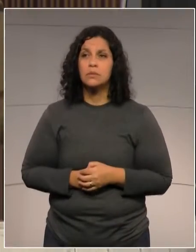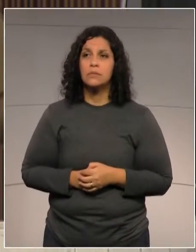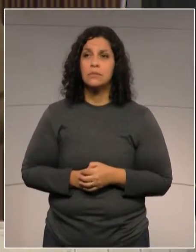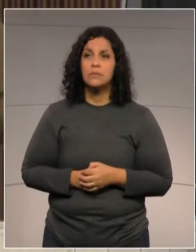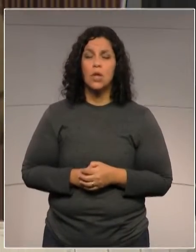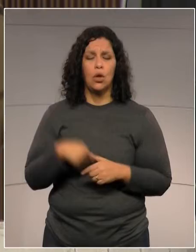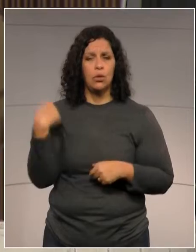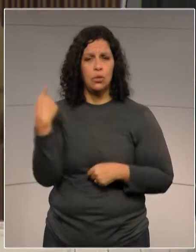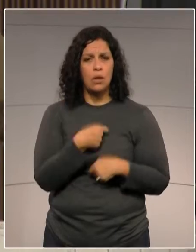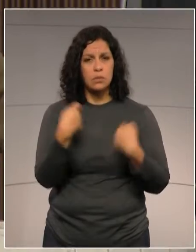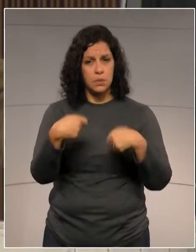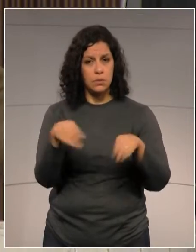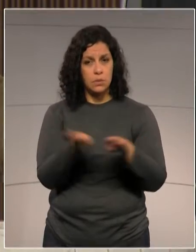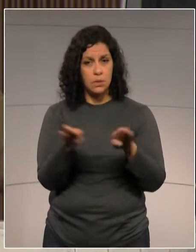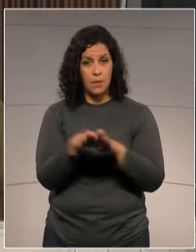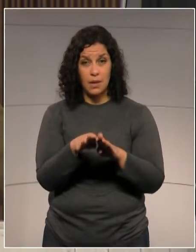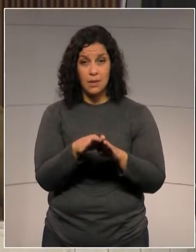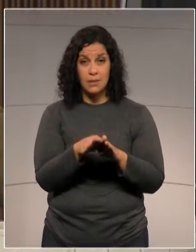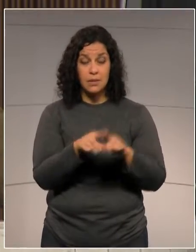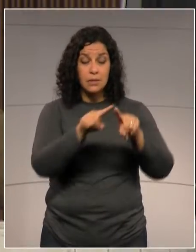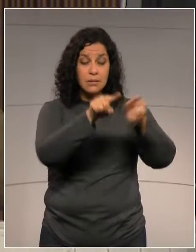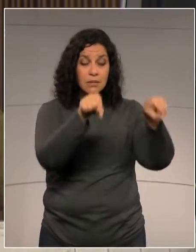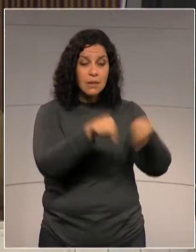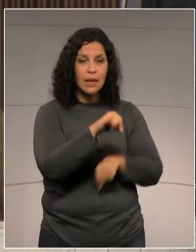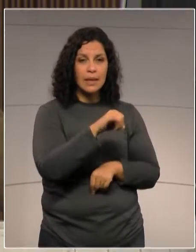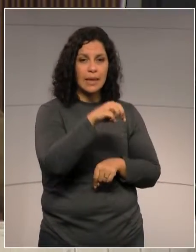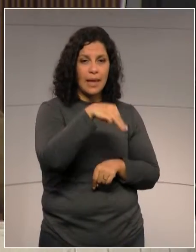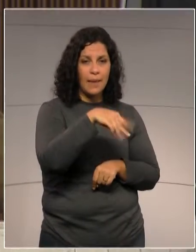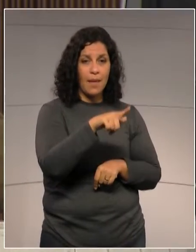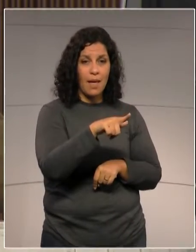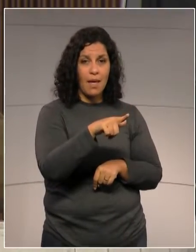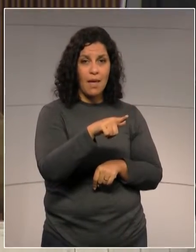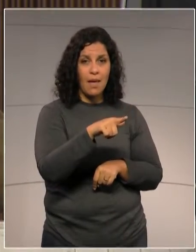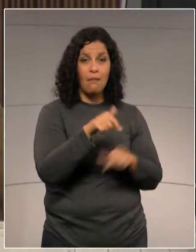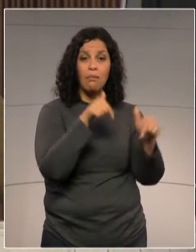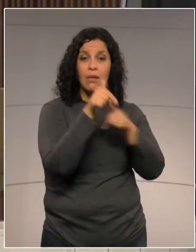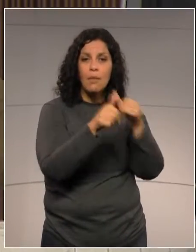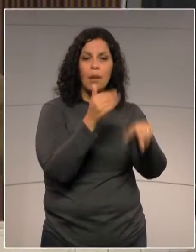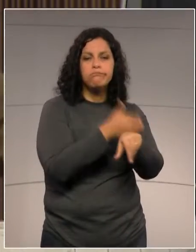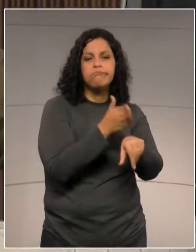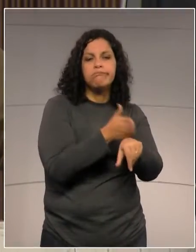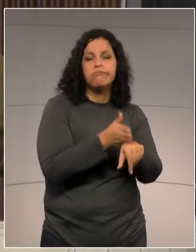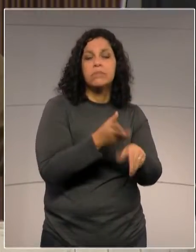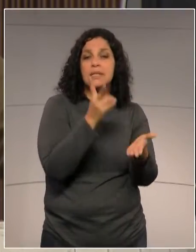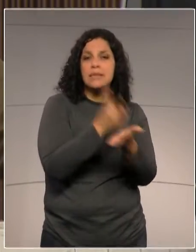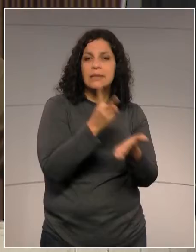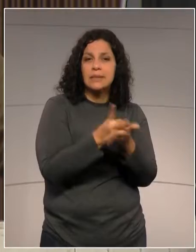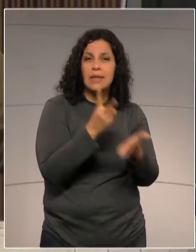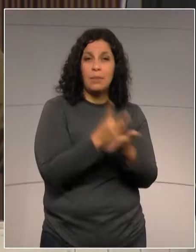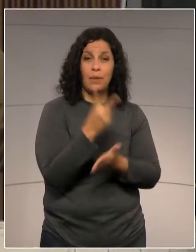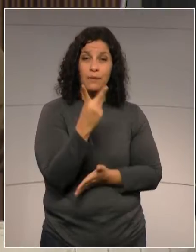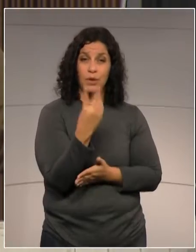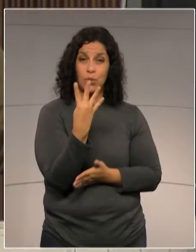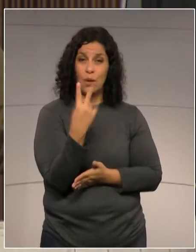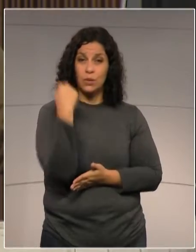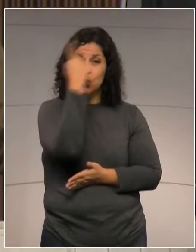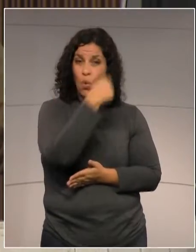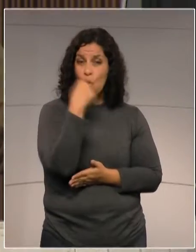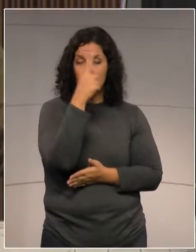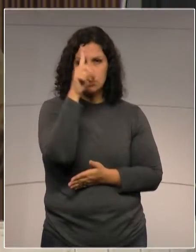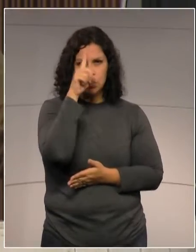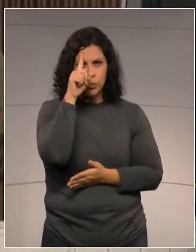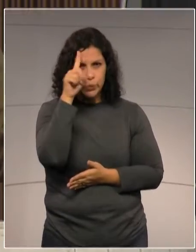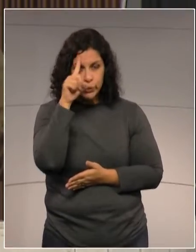é necessário que os escritórios funcionem, que os institutos de criminalística funcionem 24 horas por dia.